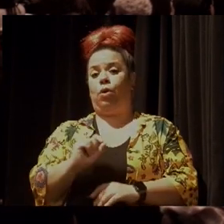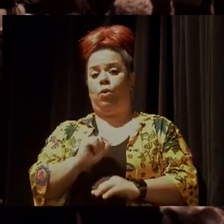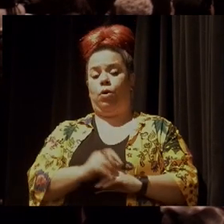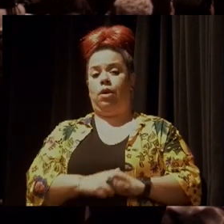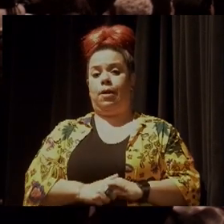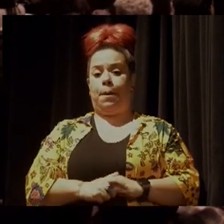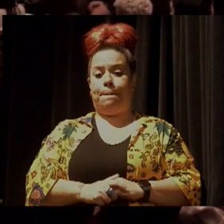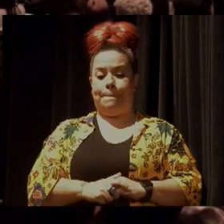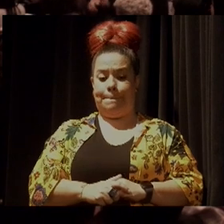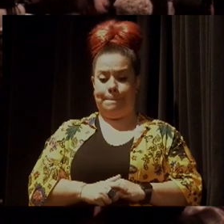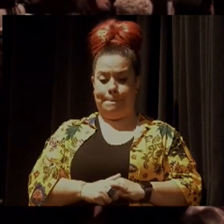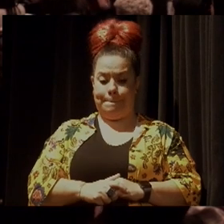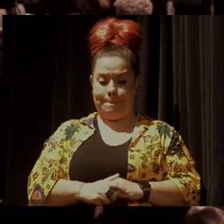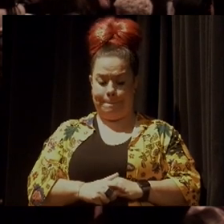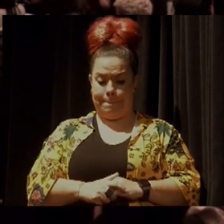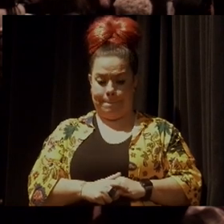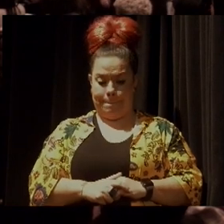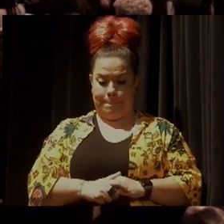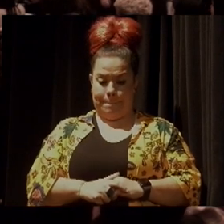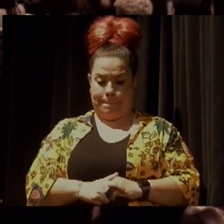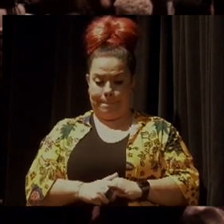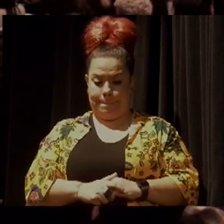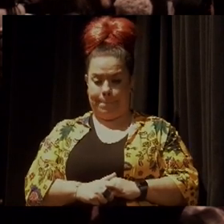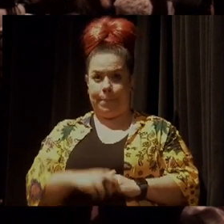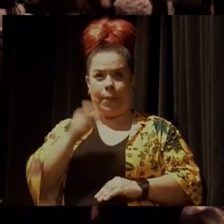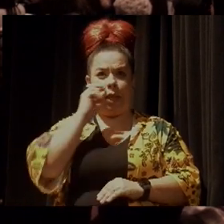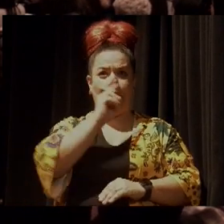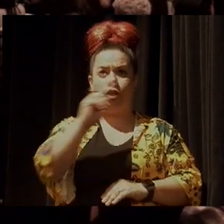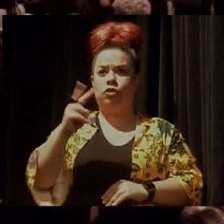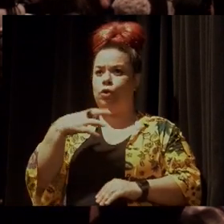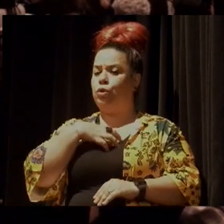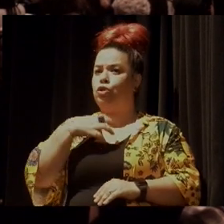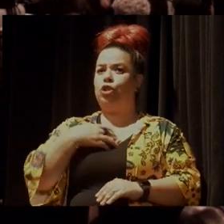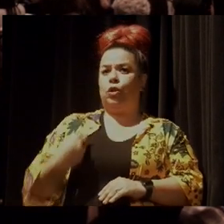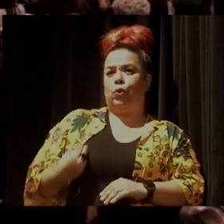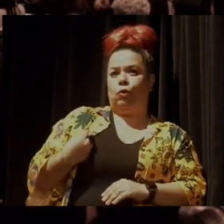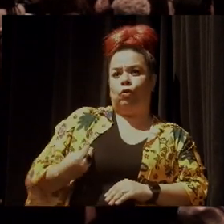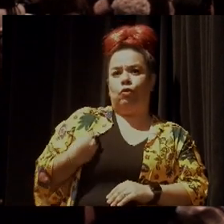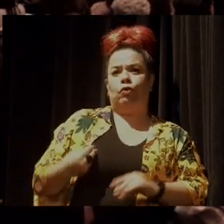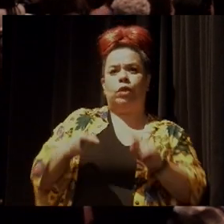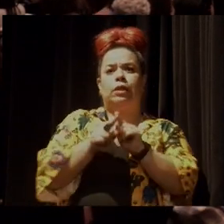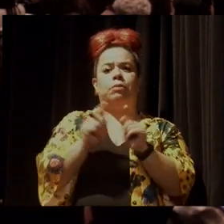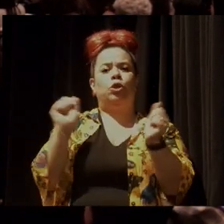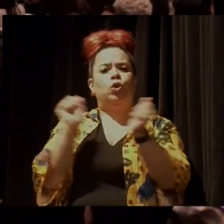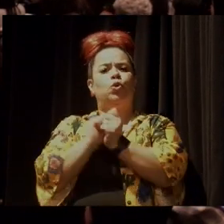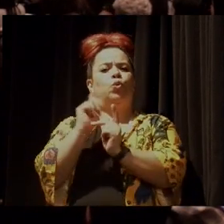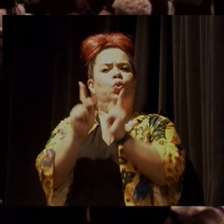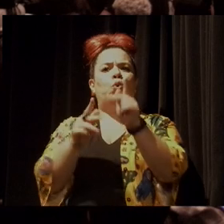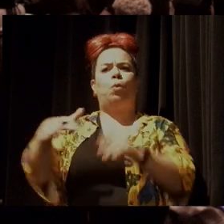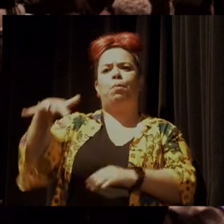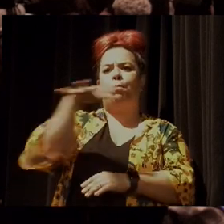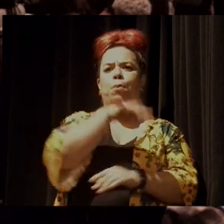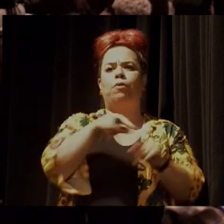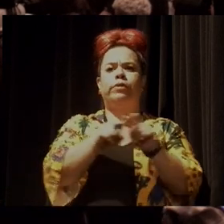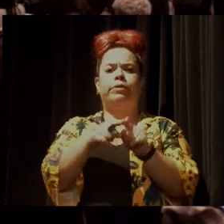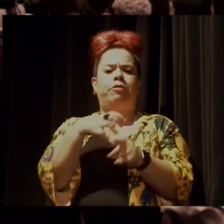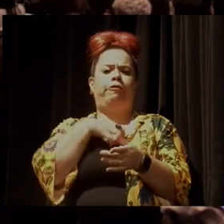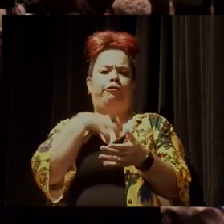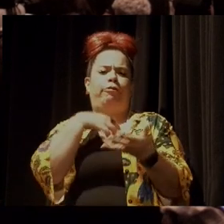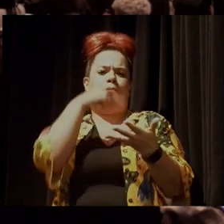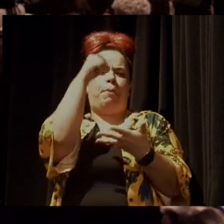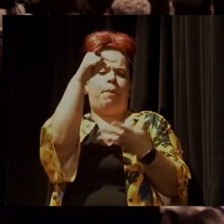quando olha e reconhece nesses diferentes modos de vida e nesses povos essas formas,